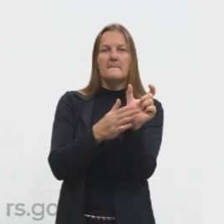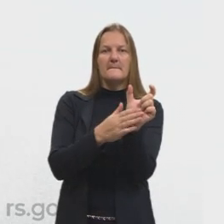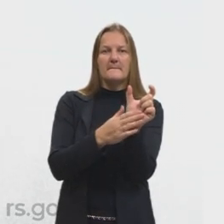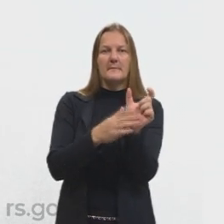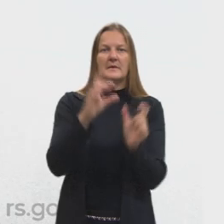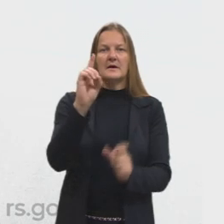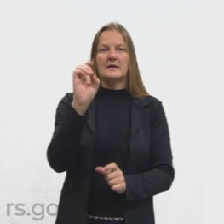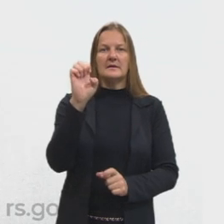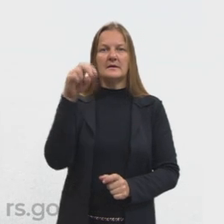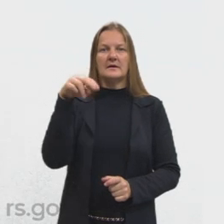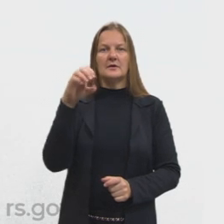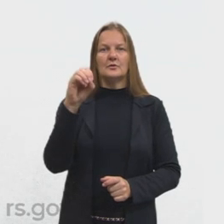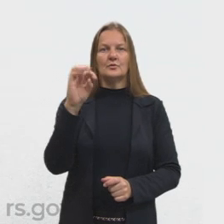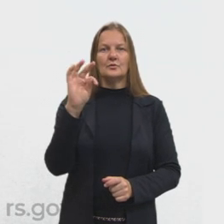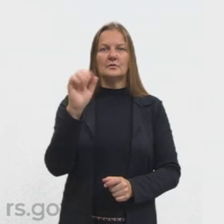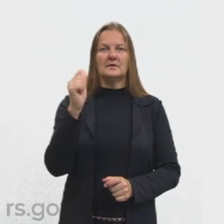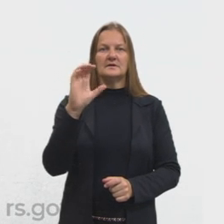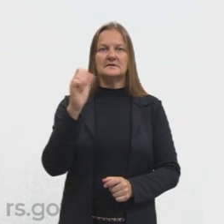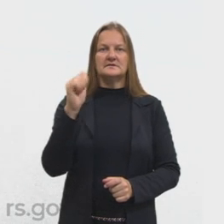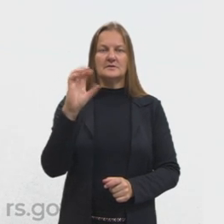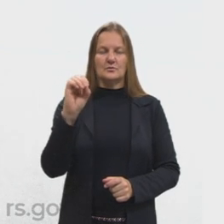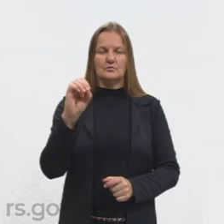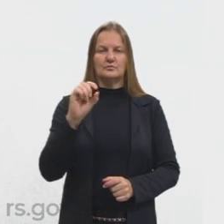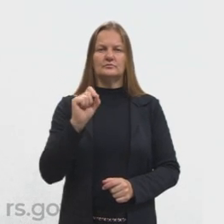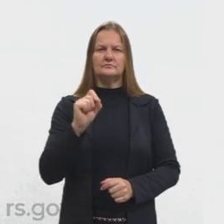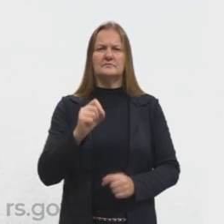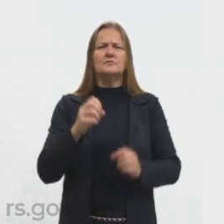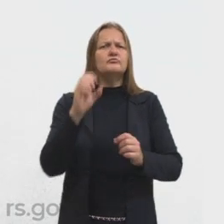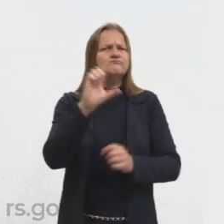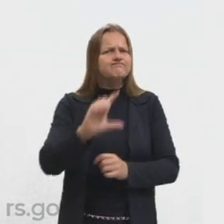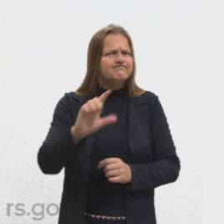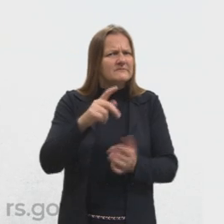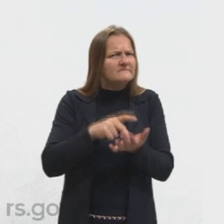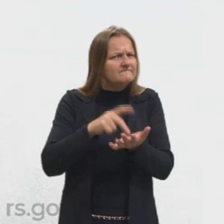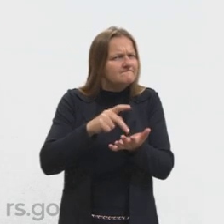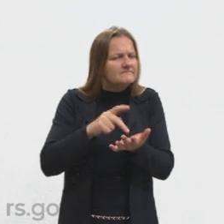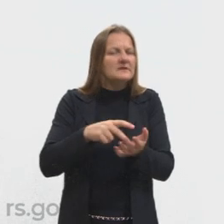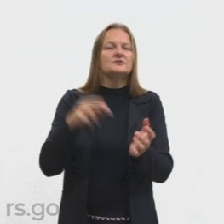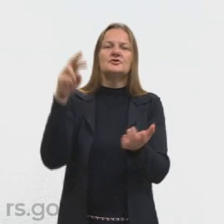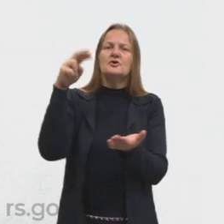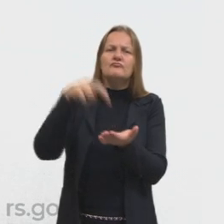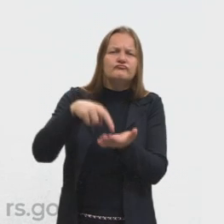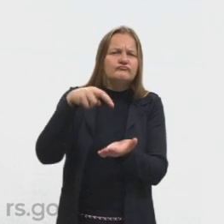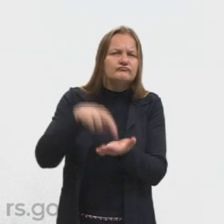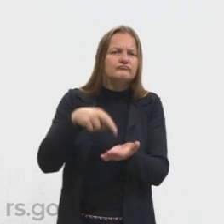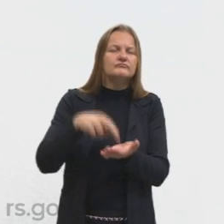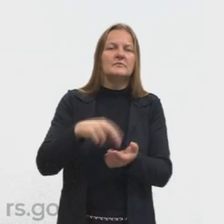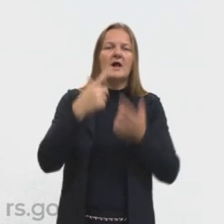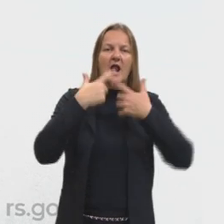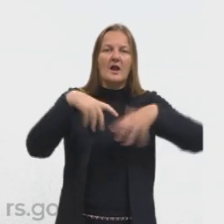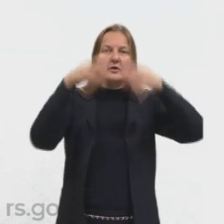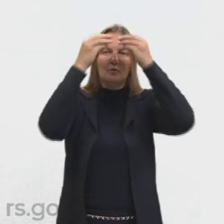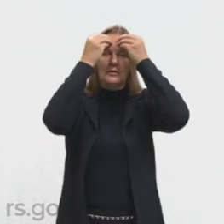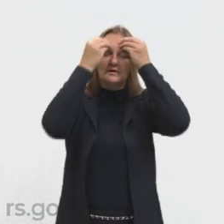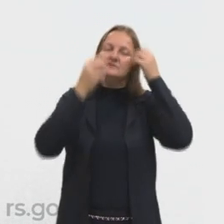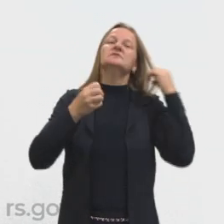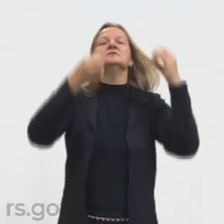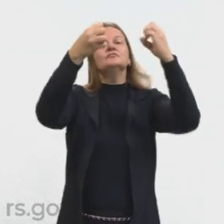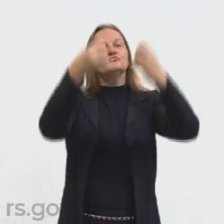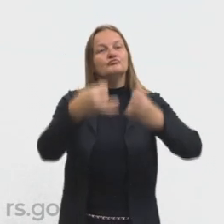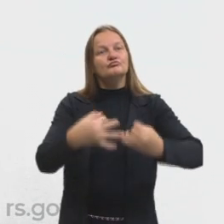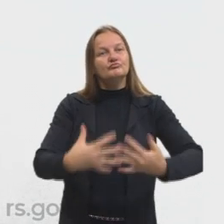A denotação é o uso do sentido literal ou real da linguagem em uma declaração.